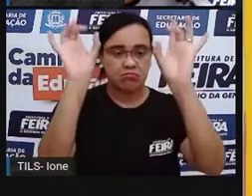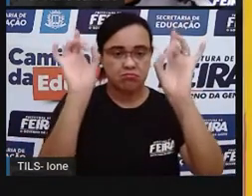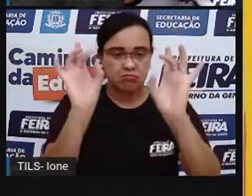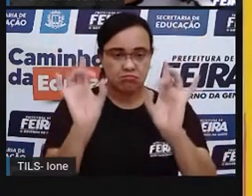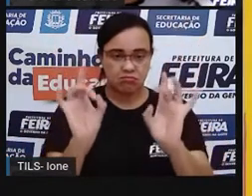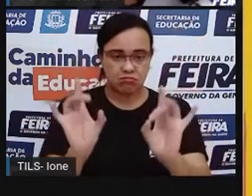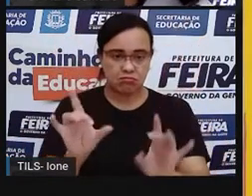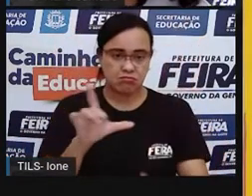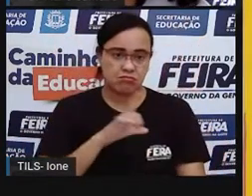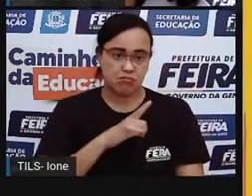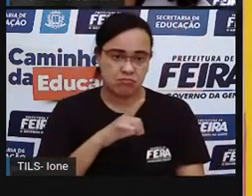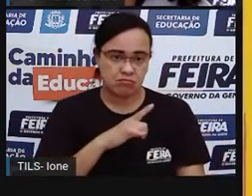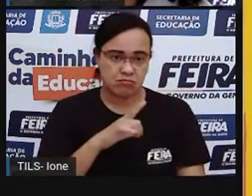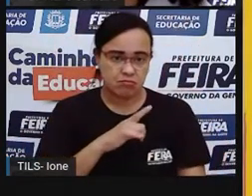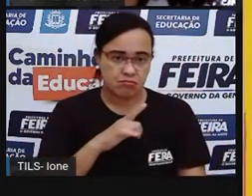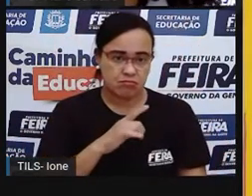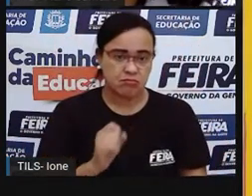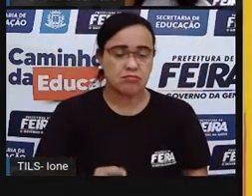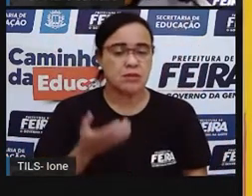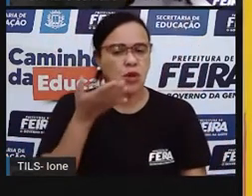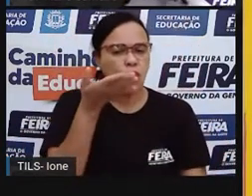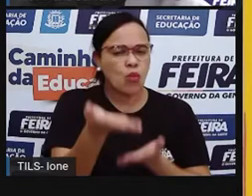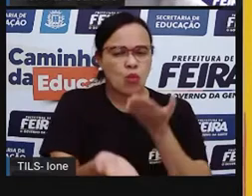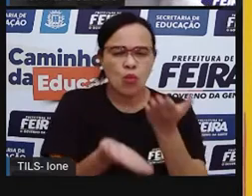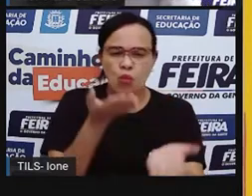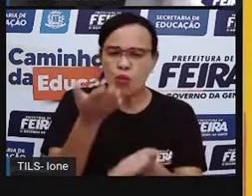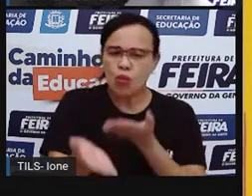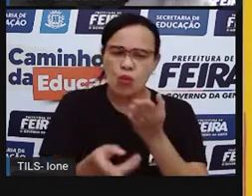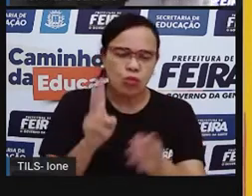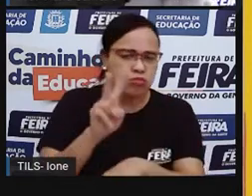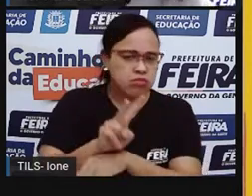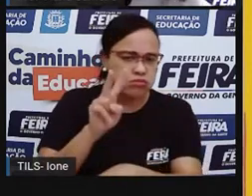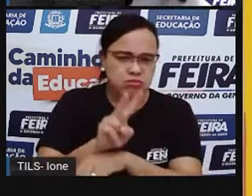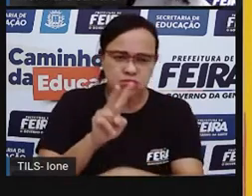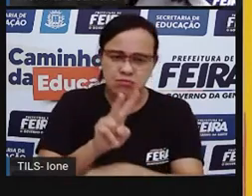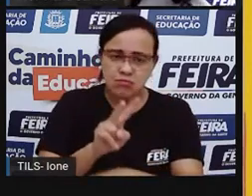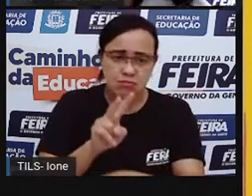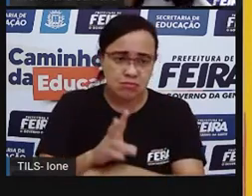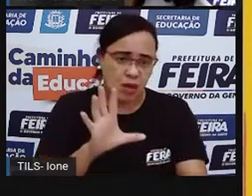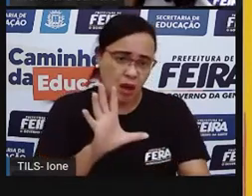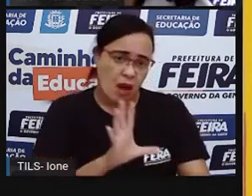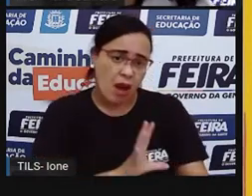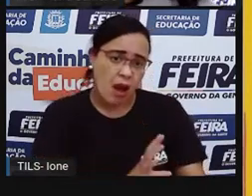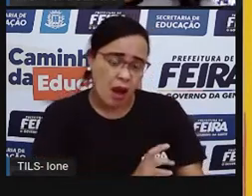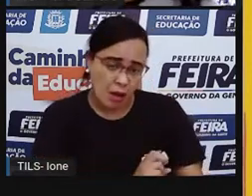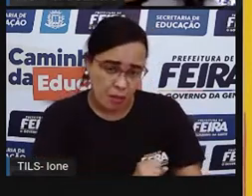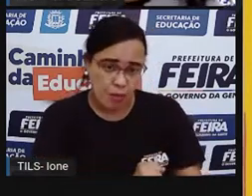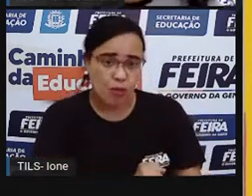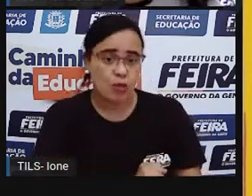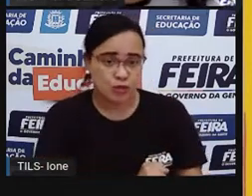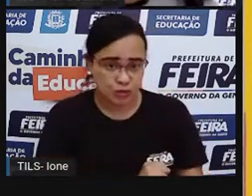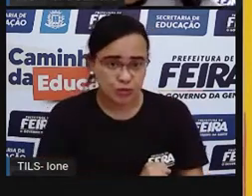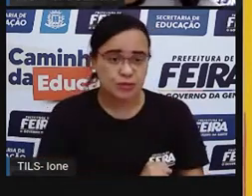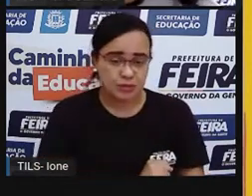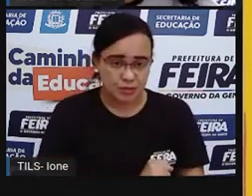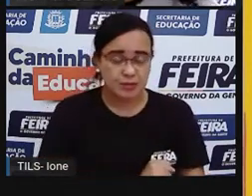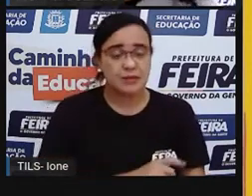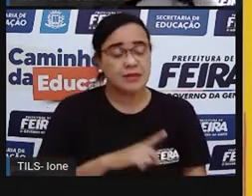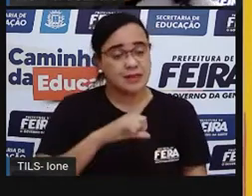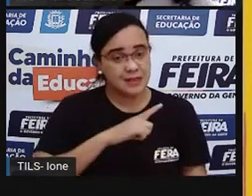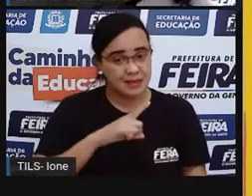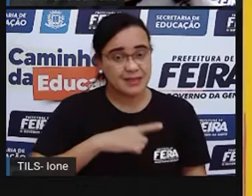Será cuidado com amor e compreensão e sempre terá um adulto para cuidar de você.